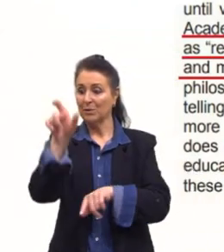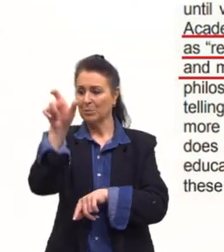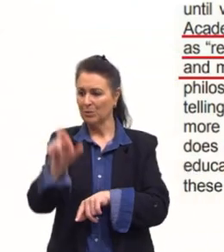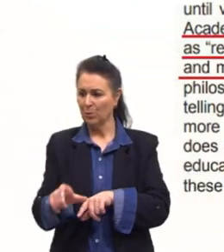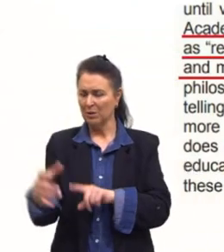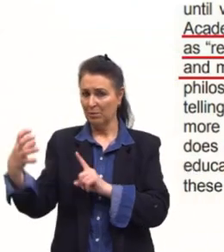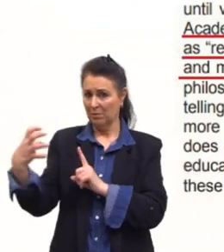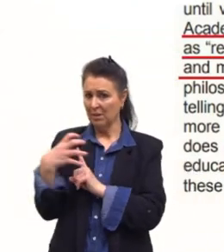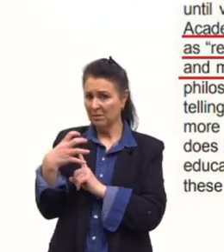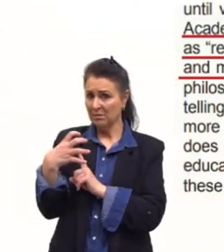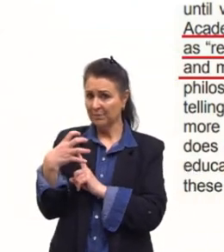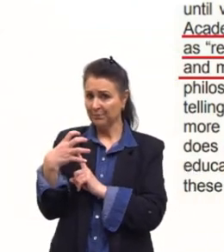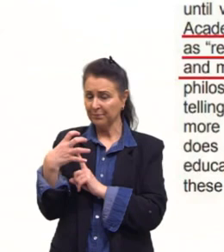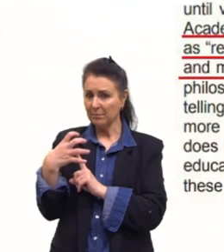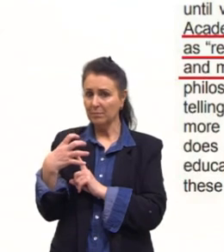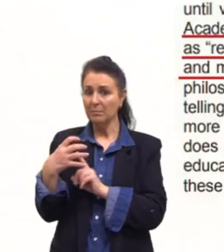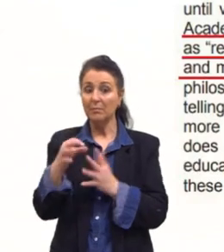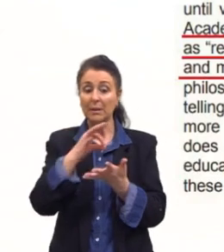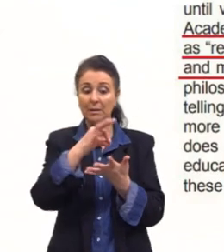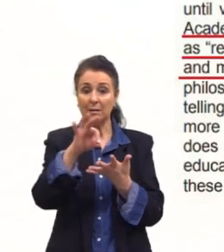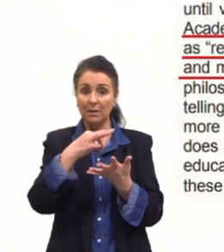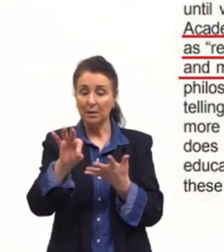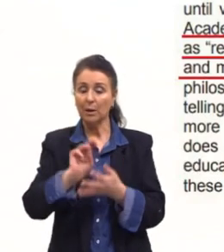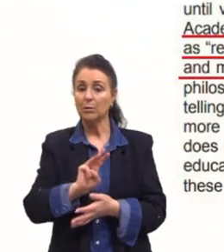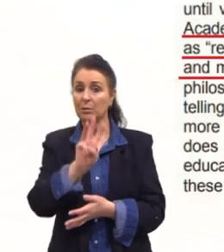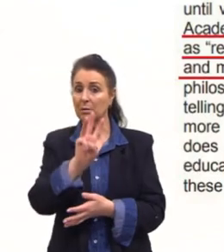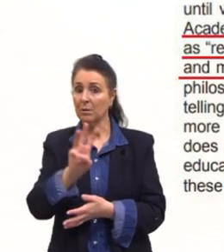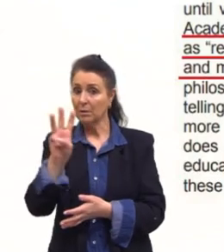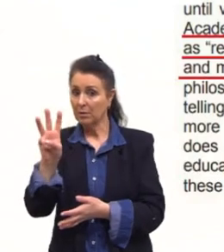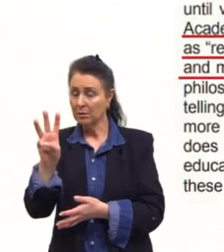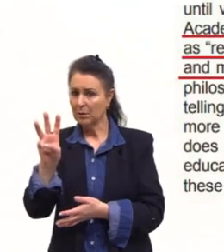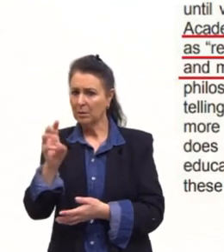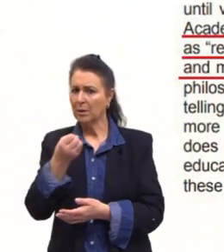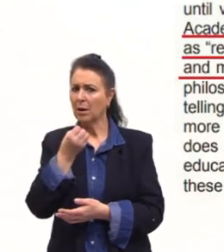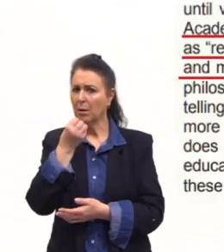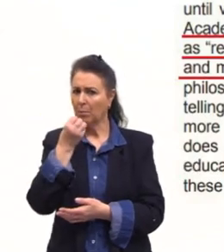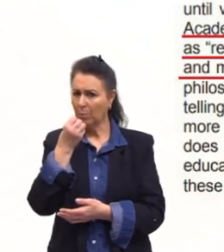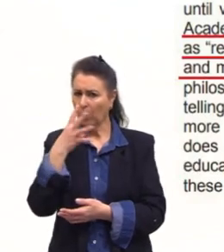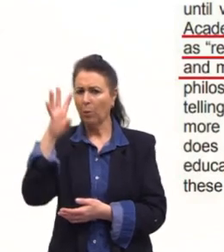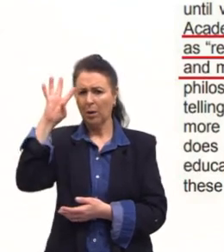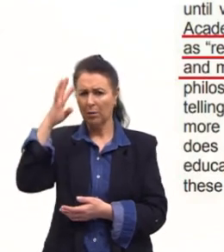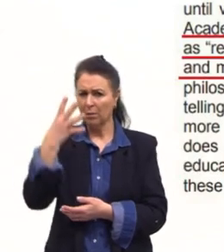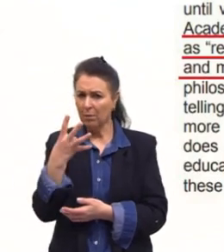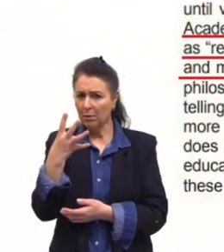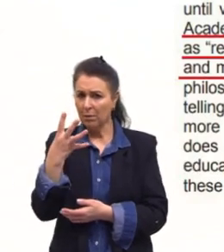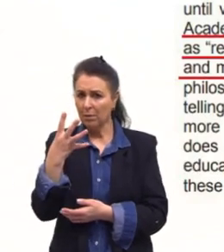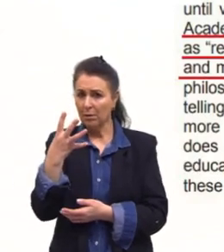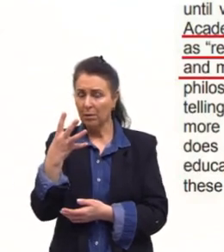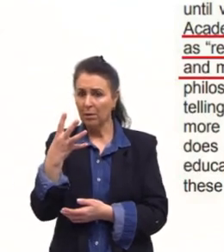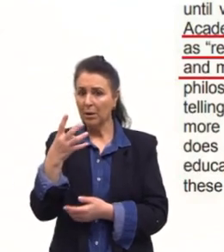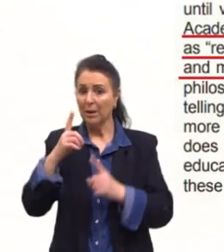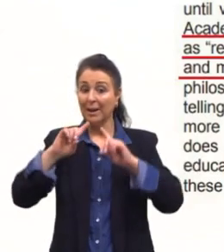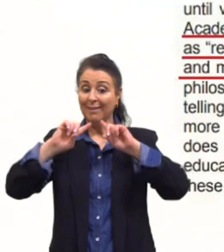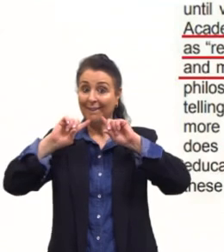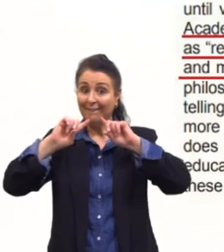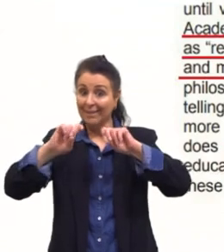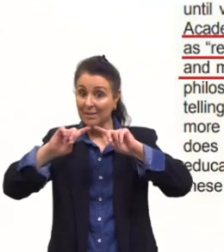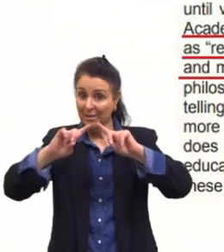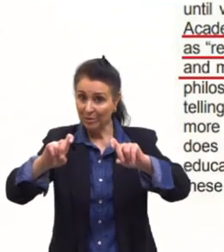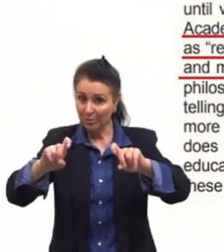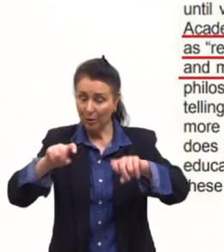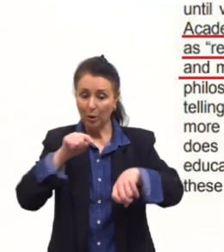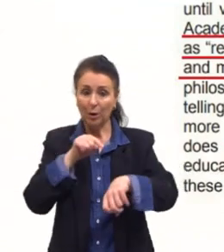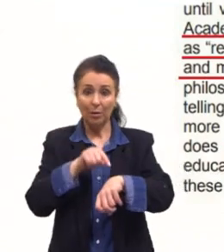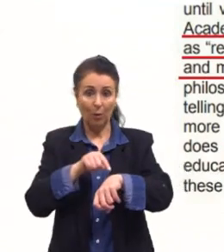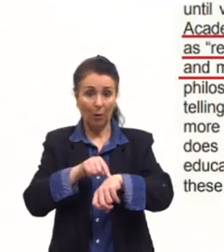Não. Está destacando que o site tem melhores resultados? Não. O ele está fazendo? Ele está criticando. No momento que